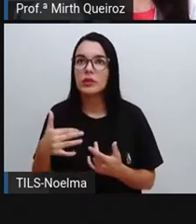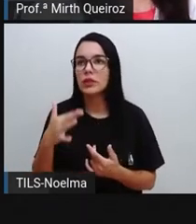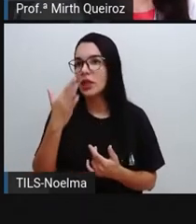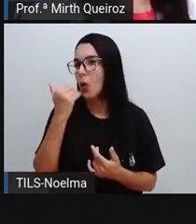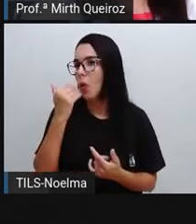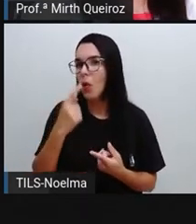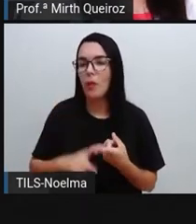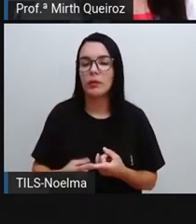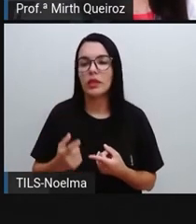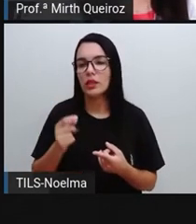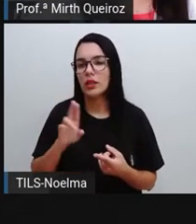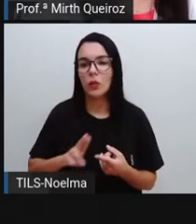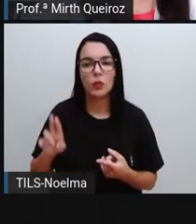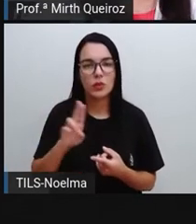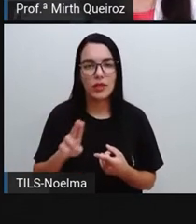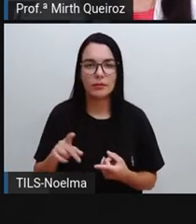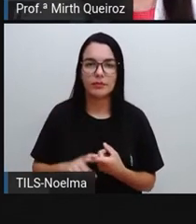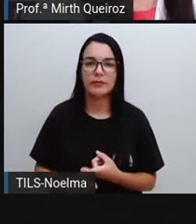vocês tinham.